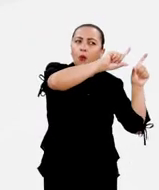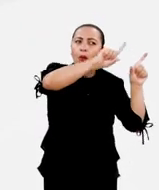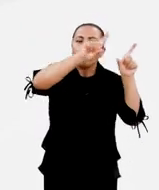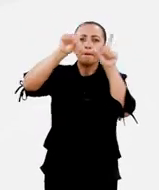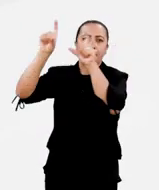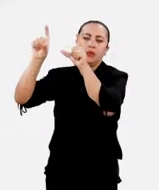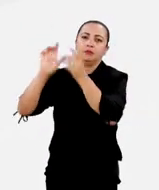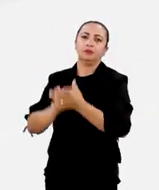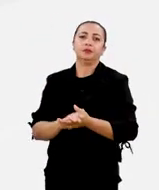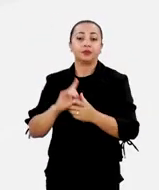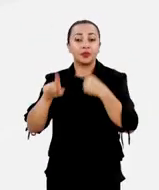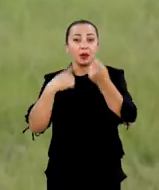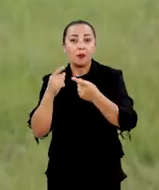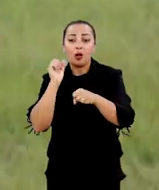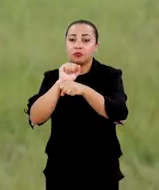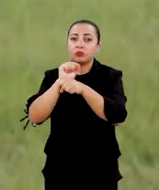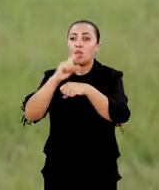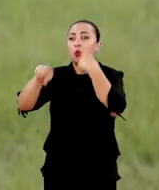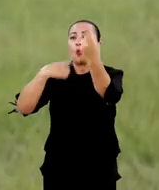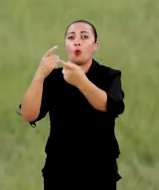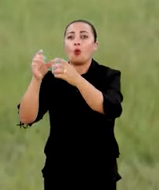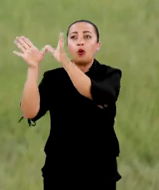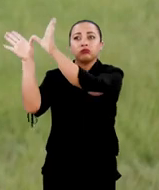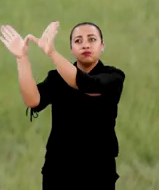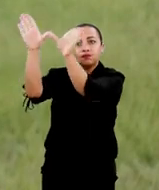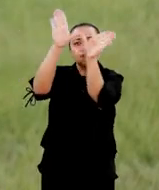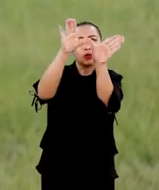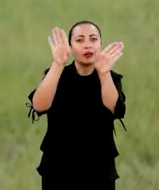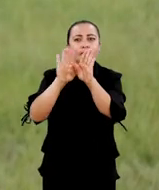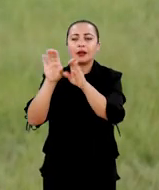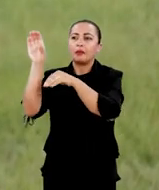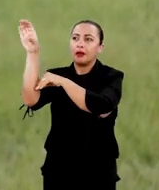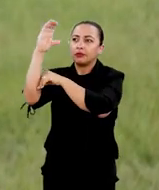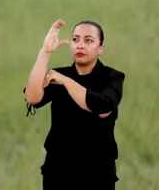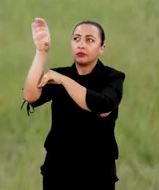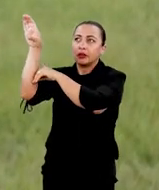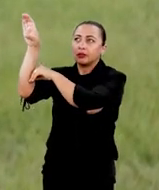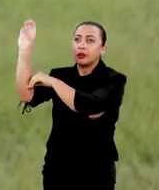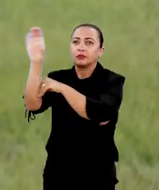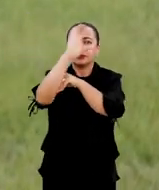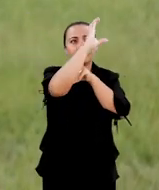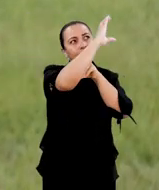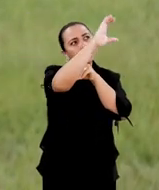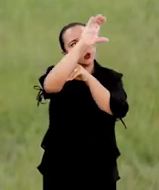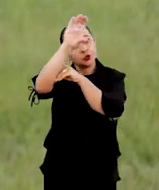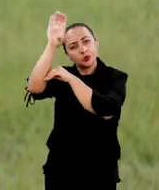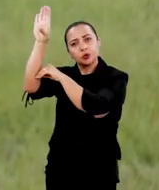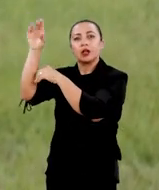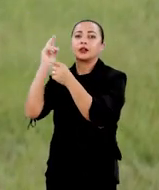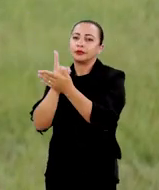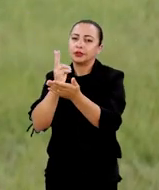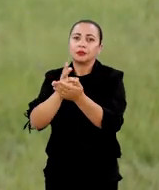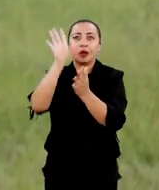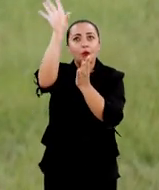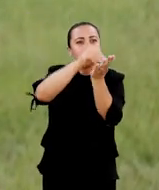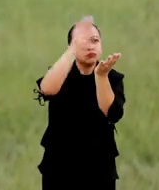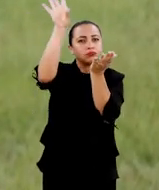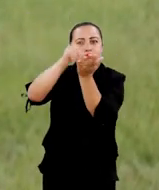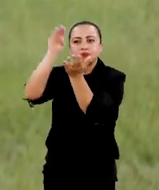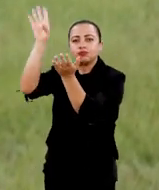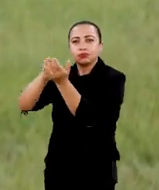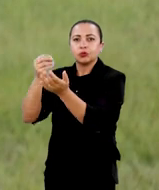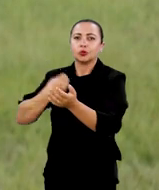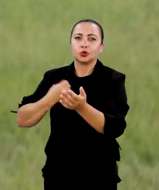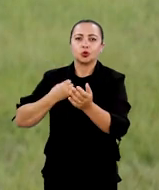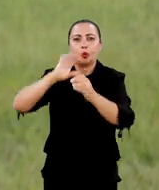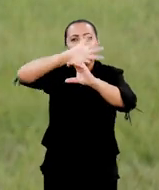percurso dele. Aí, depois, espera o próximo satélite, também aponta para ele e acompanha. Então, nesse percurso, ele coleta